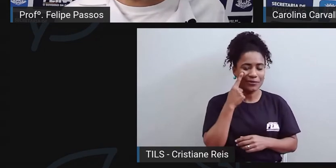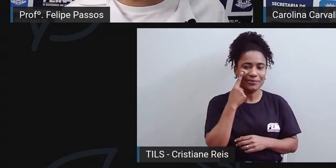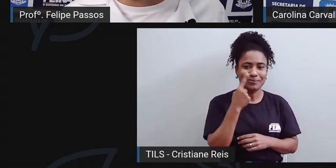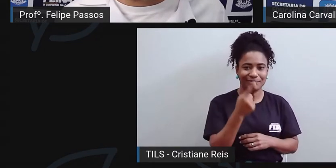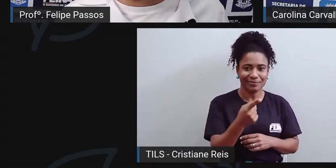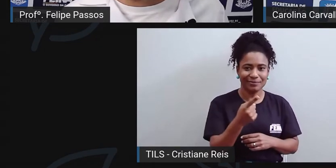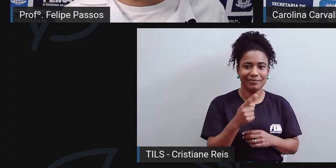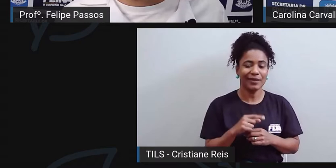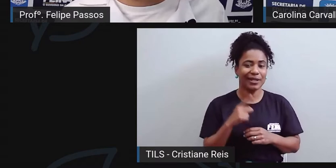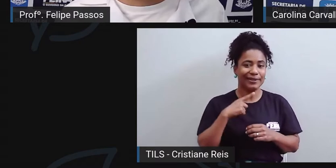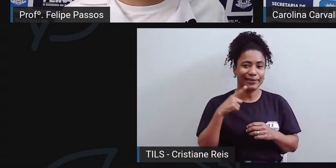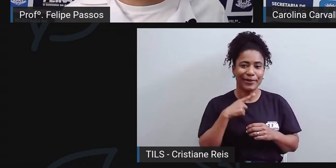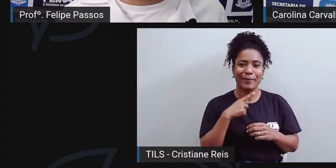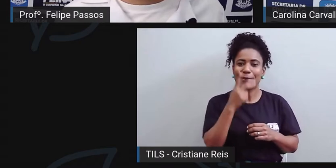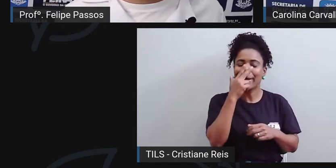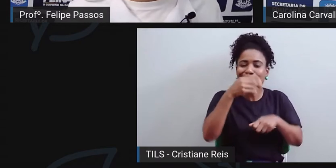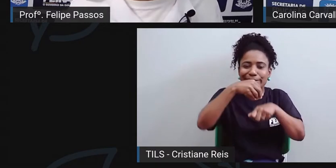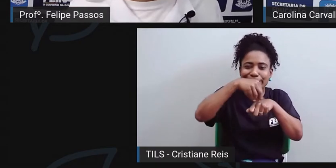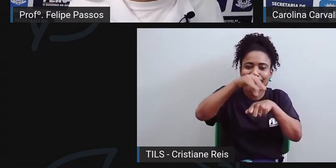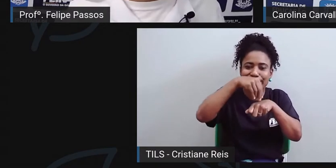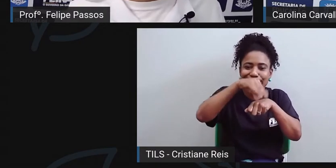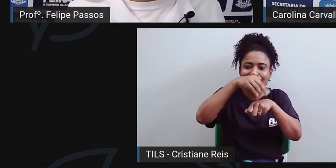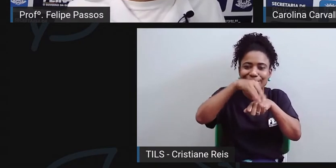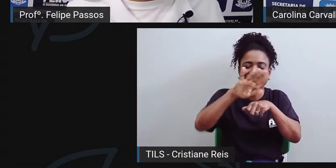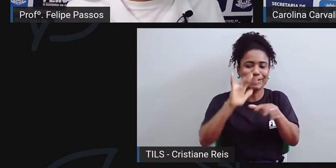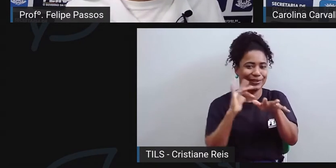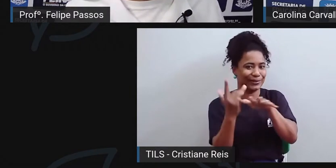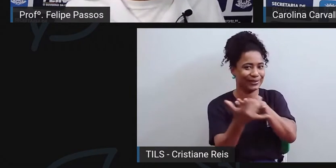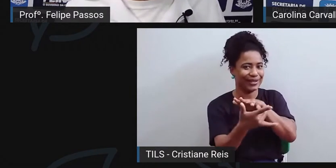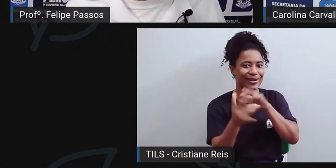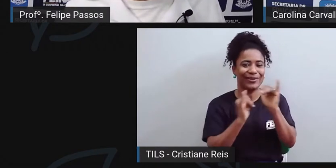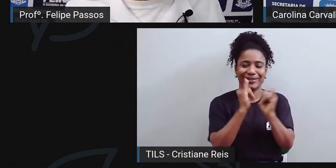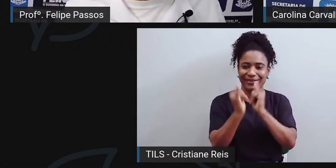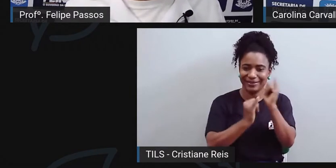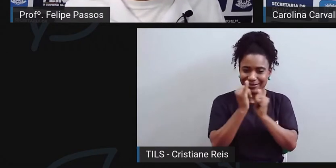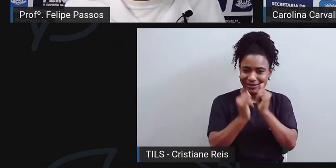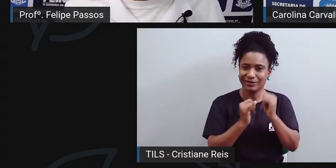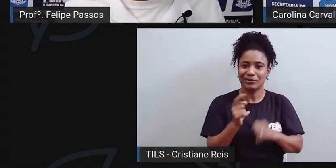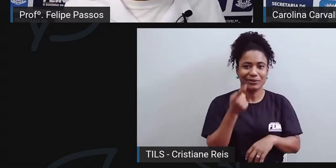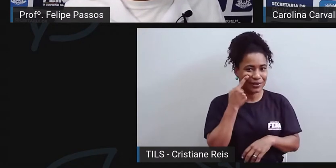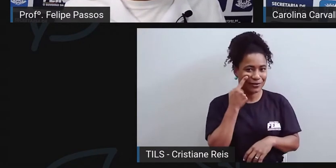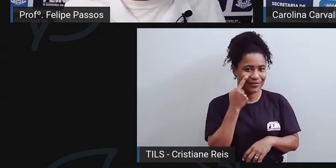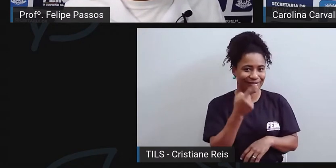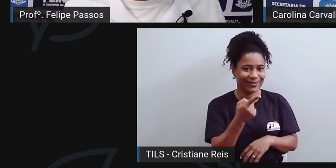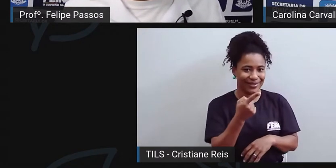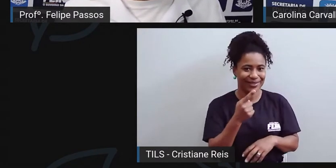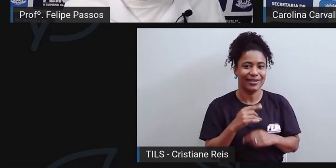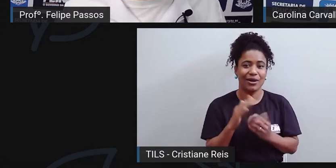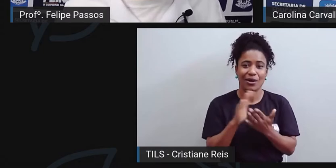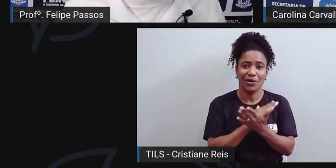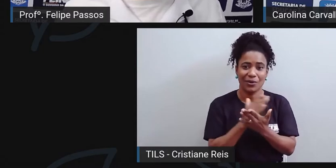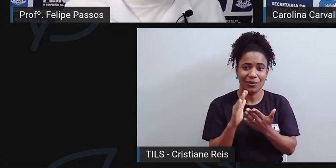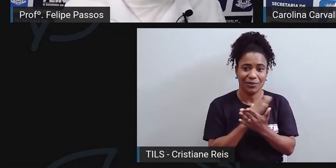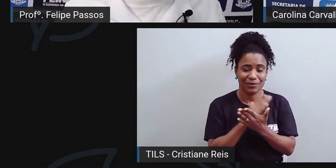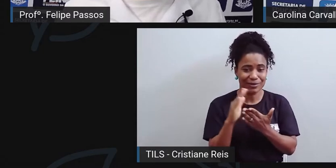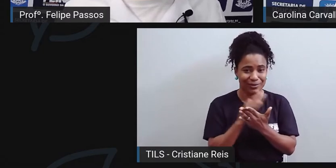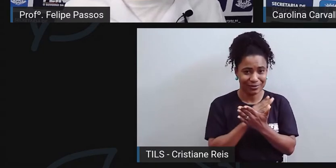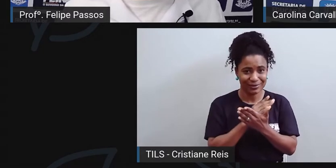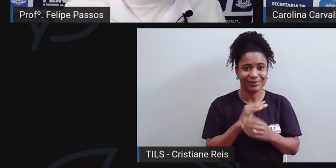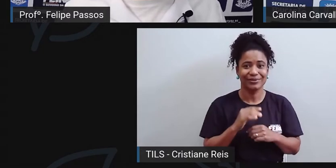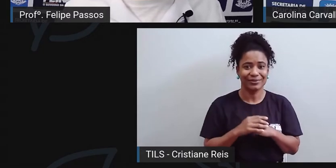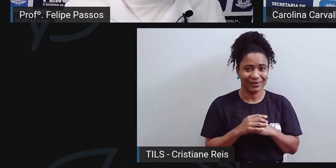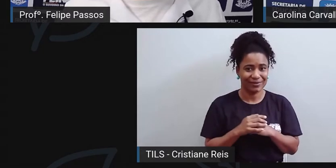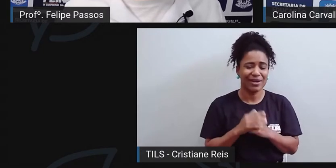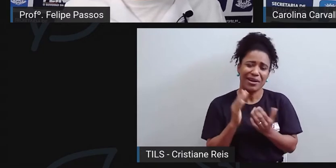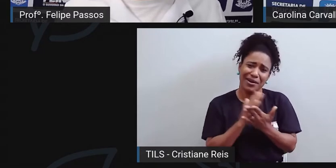receitas na internet, então tem, eu já vi algumas que algumas de fato são